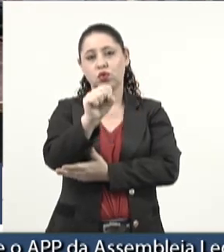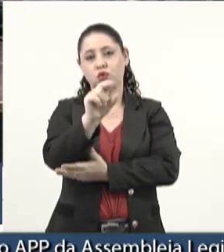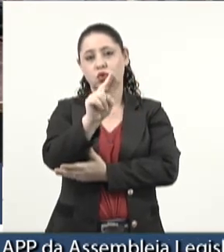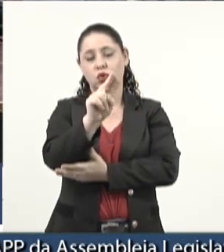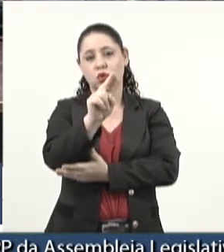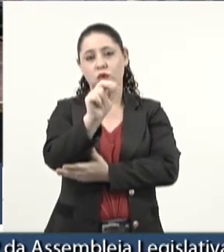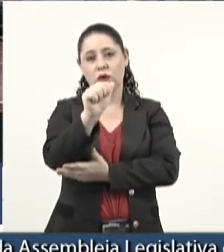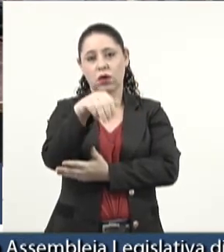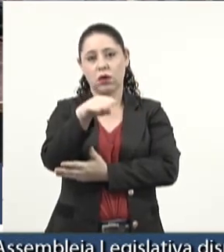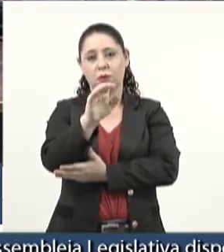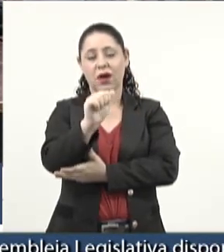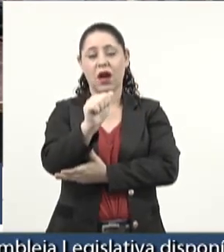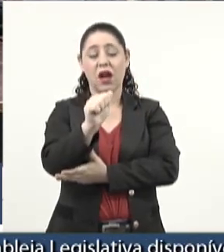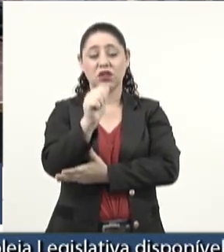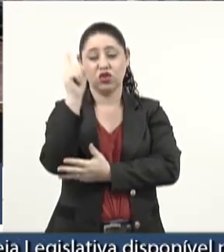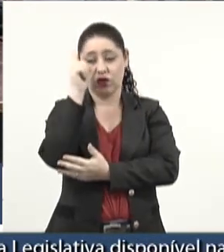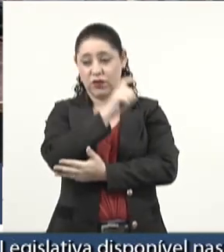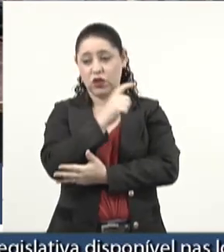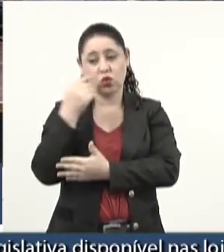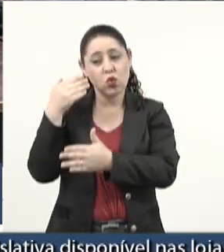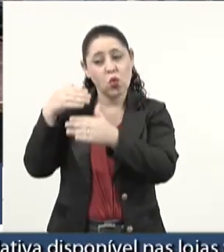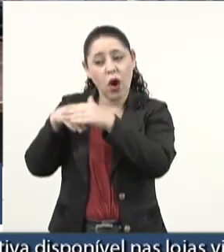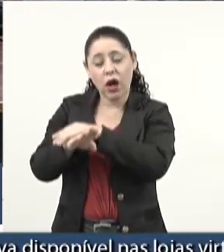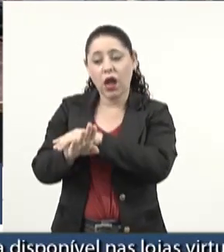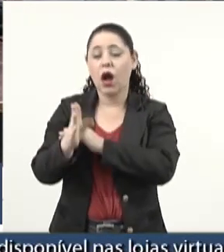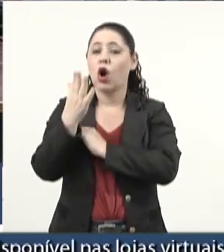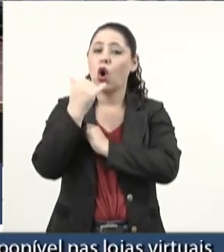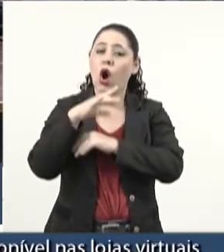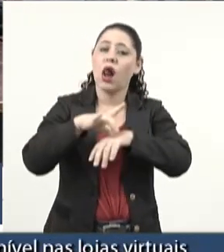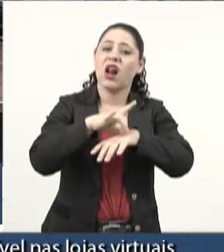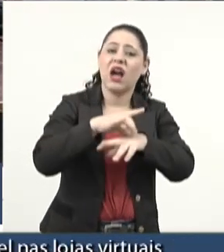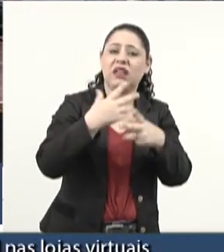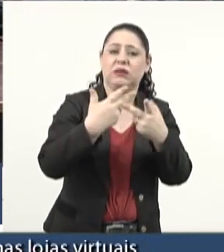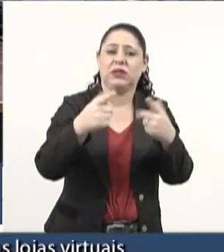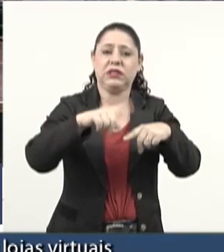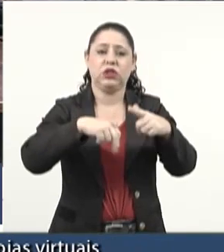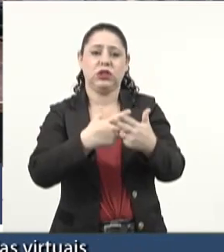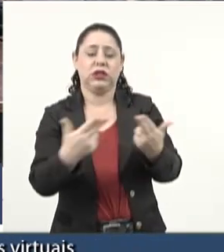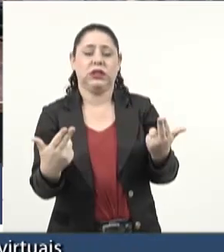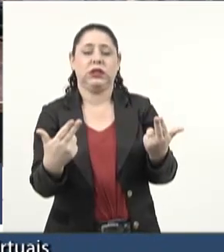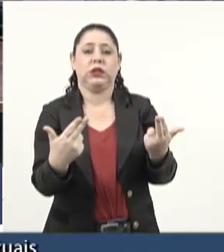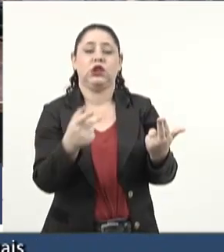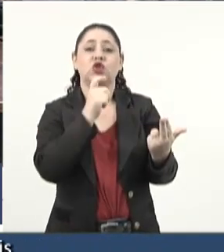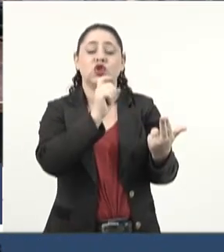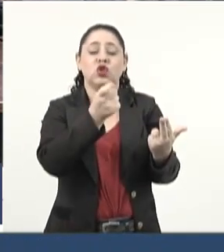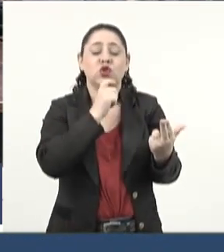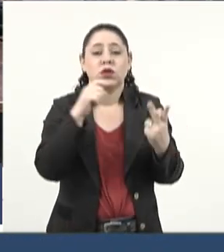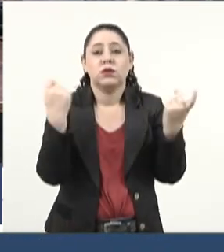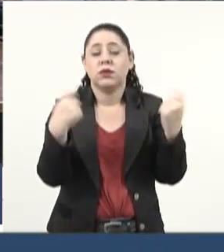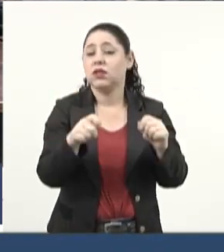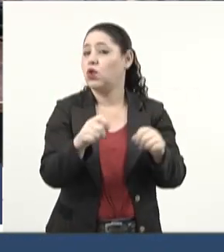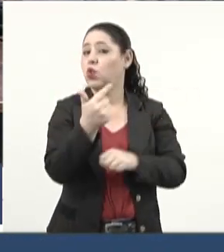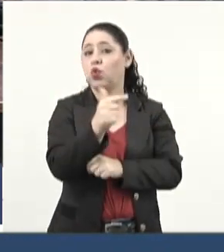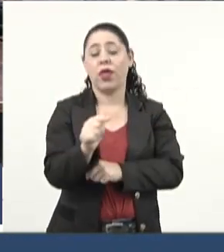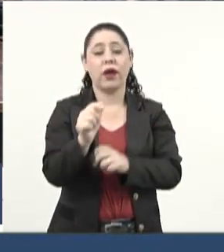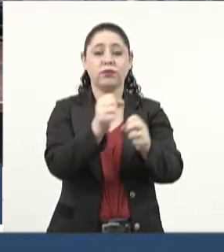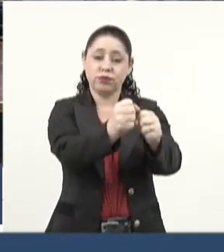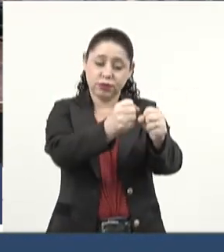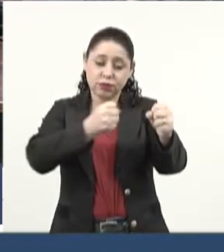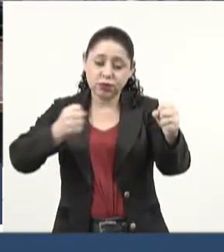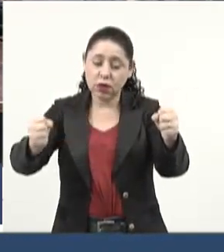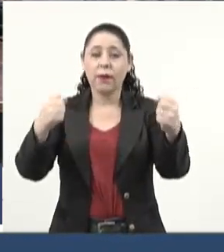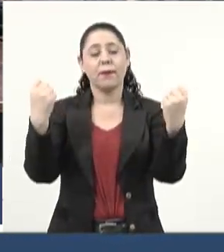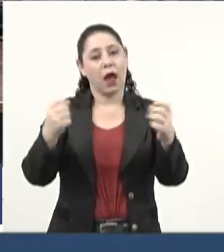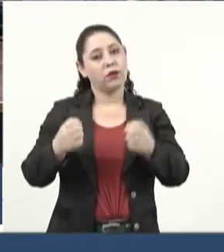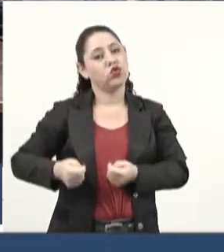conservar a merenda escolar, especialmente carnes e outros produtos perecíveis, motivo pelo qual solicitamos